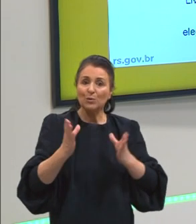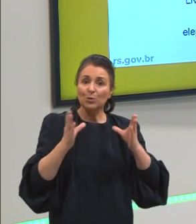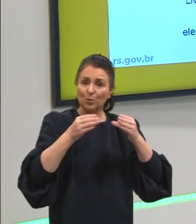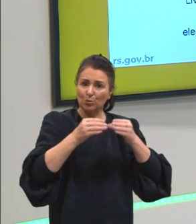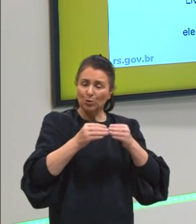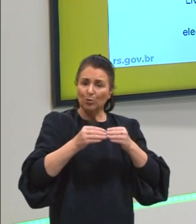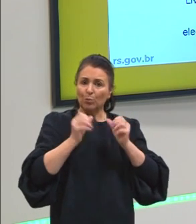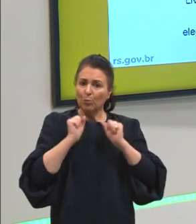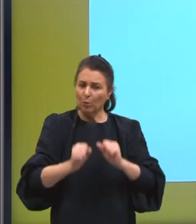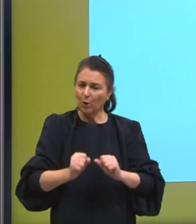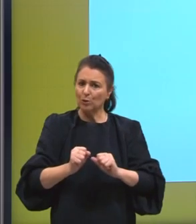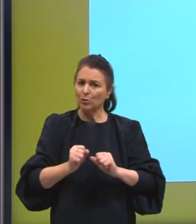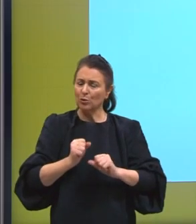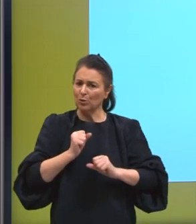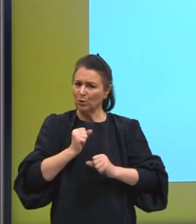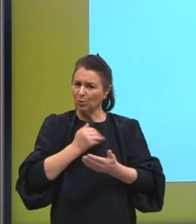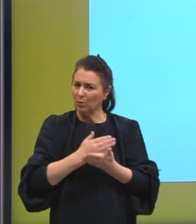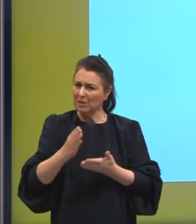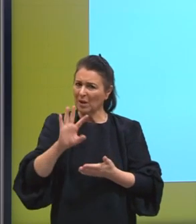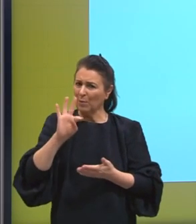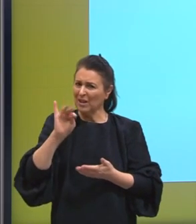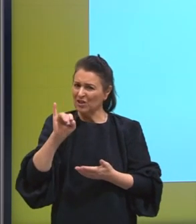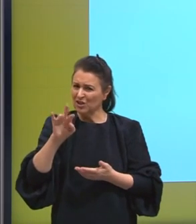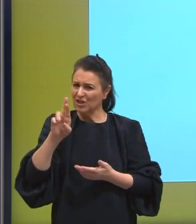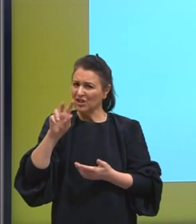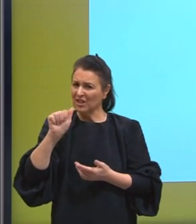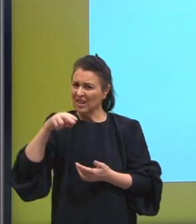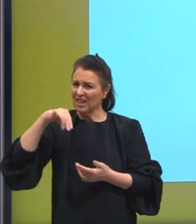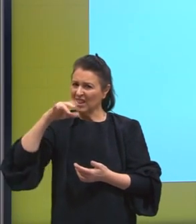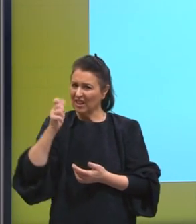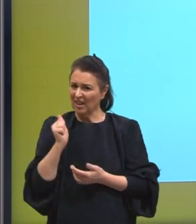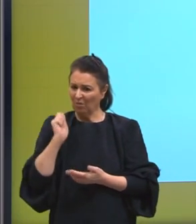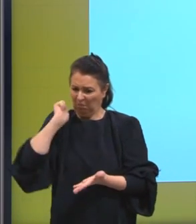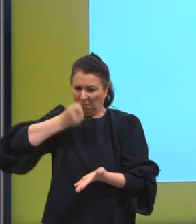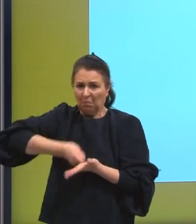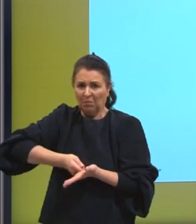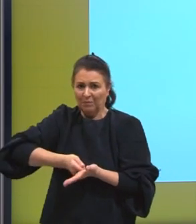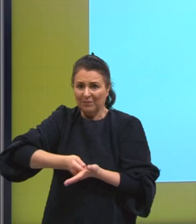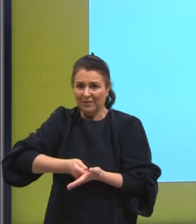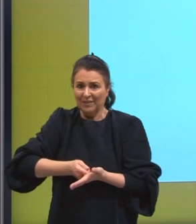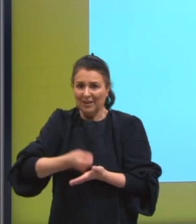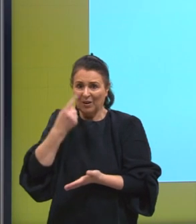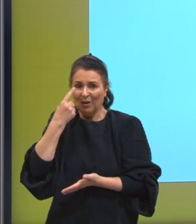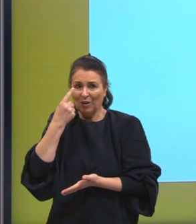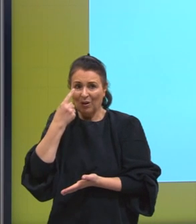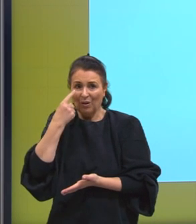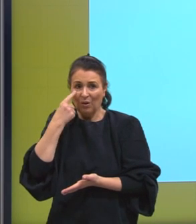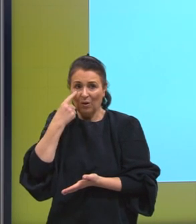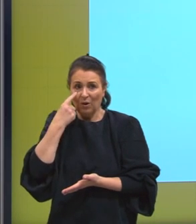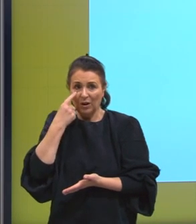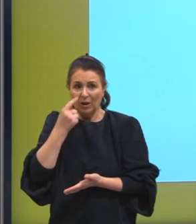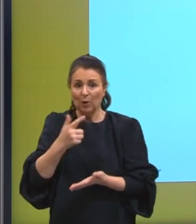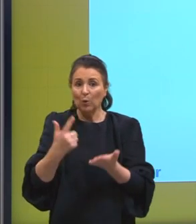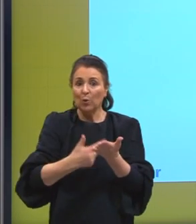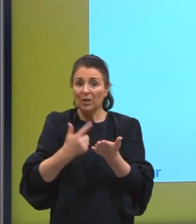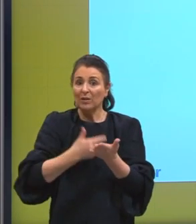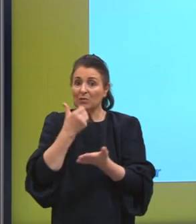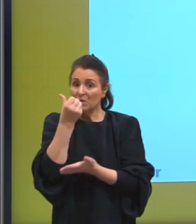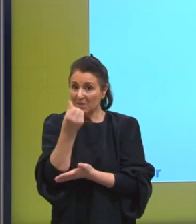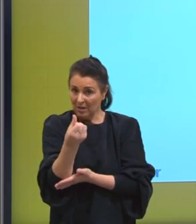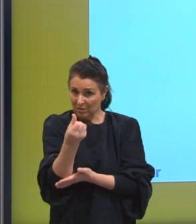tirania, uma anarquia. Certo? Olha o que o Sócrates coloca, aqui é o livro sexto do Aristóteles, que ele